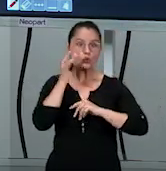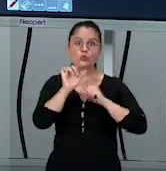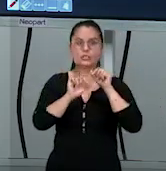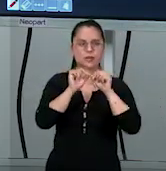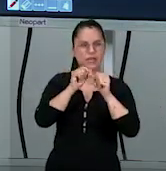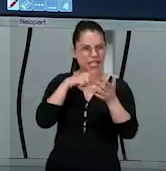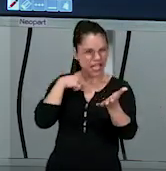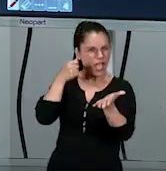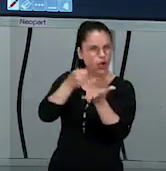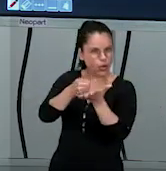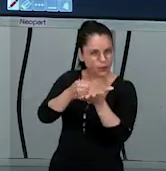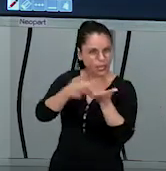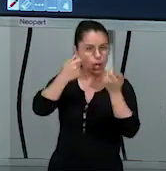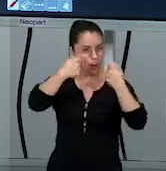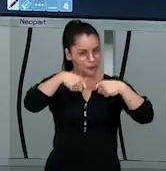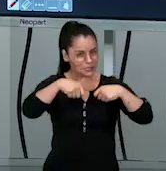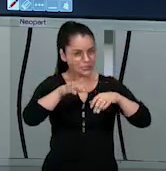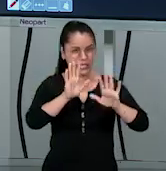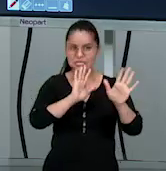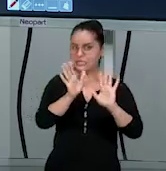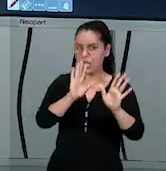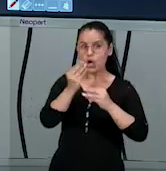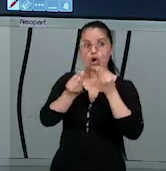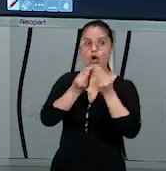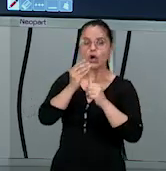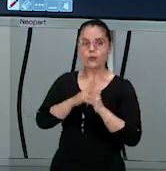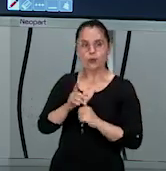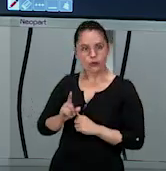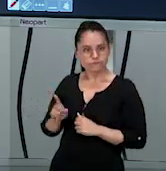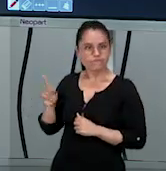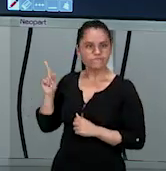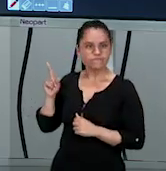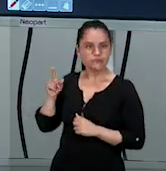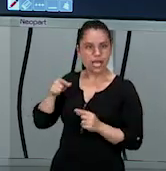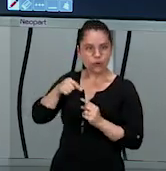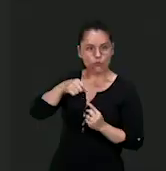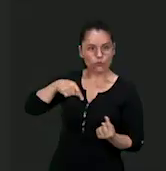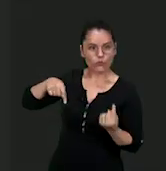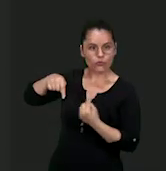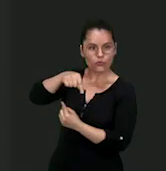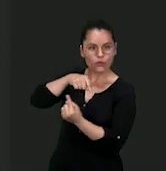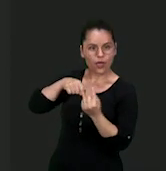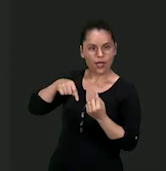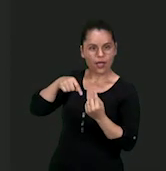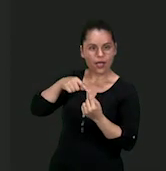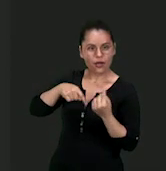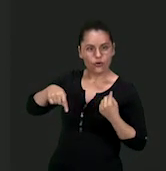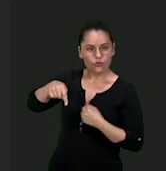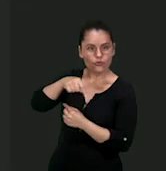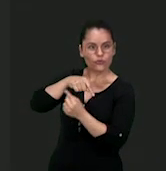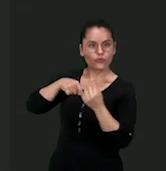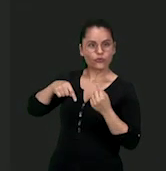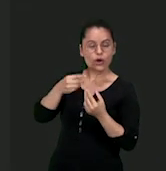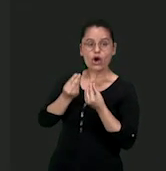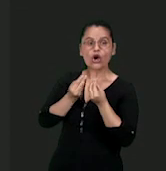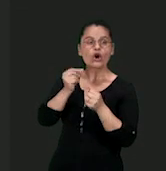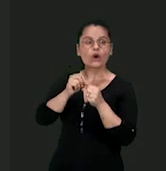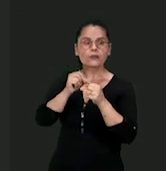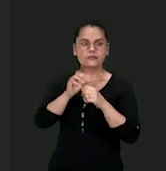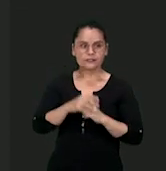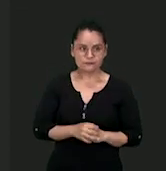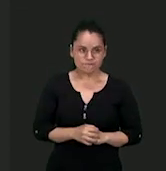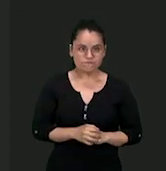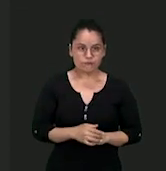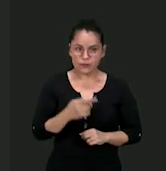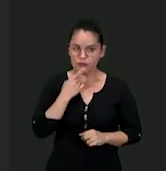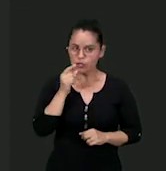se é obrigatório, se precisa fazer, se não precisa, é a regra do rodízio de posições. A regra do rodízio de posições, né, ela